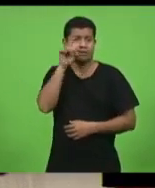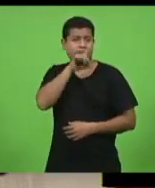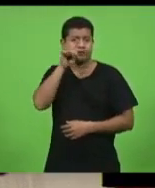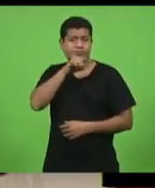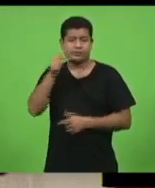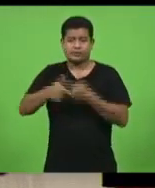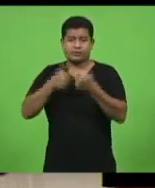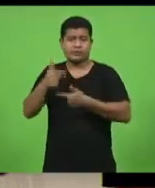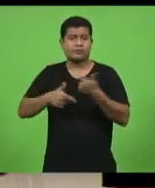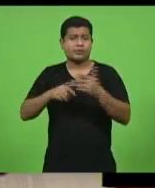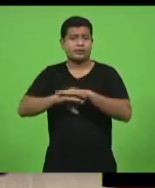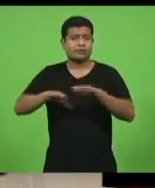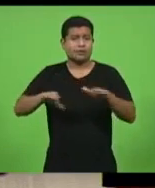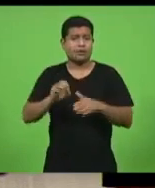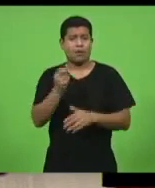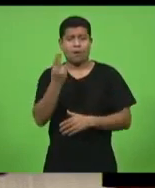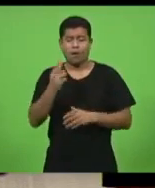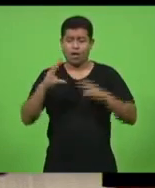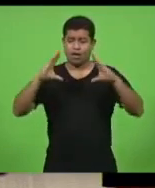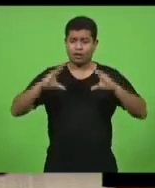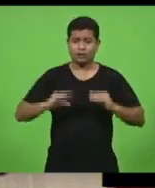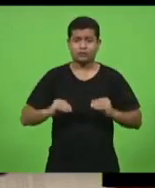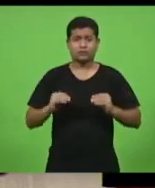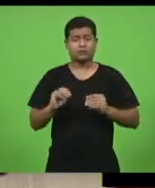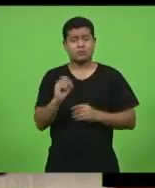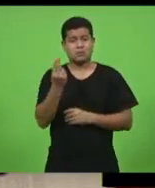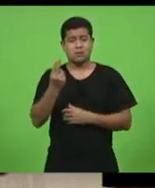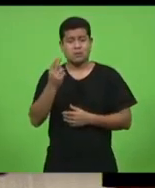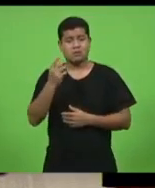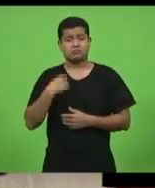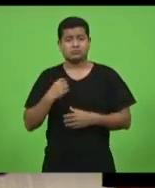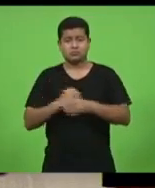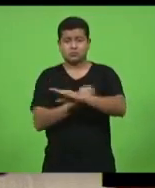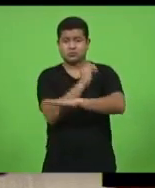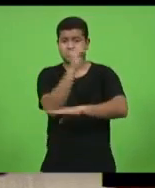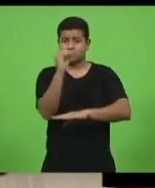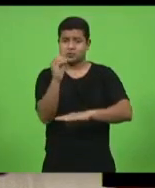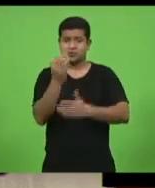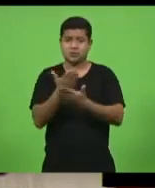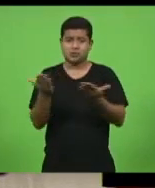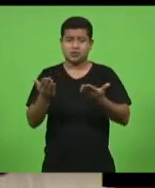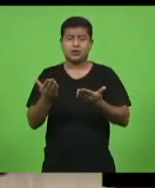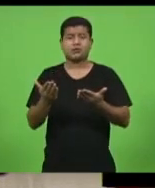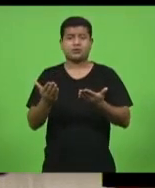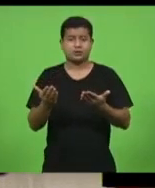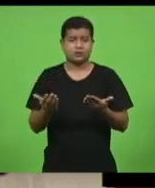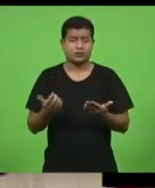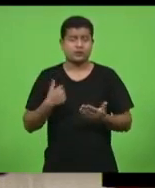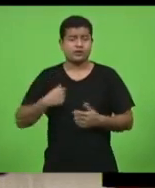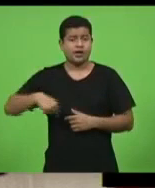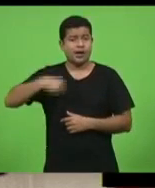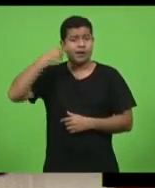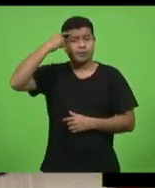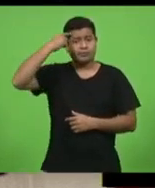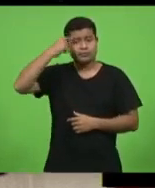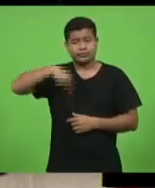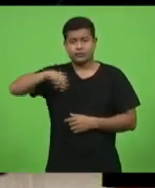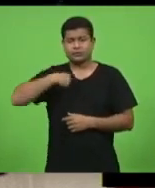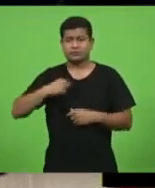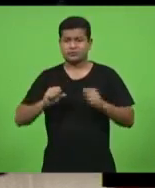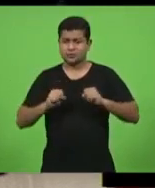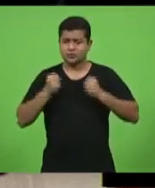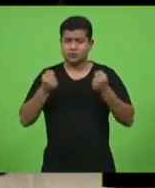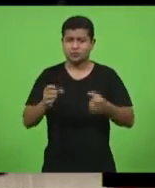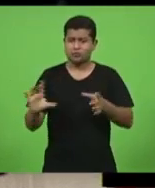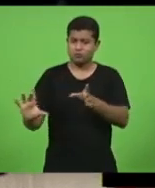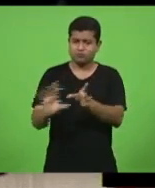durante o dia. e eu penso que temos que unir todas as forças, Ministério Público, Tribunal